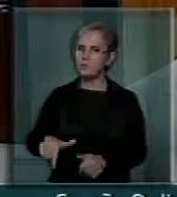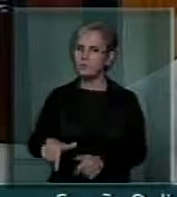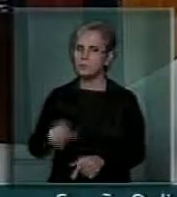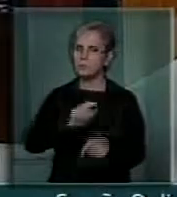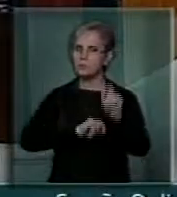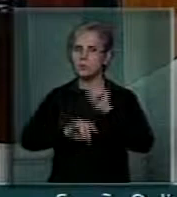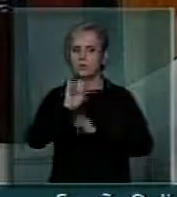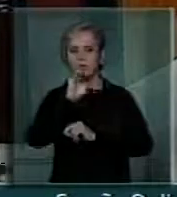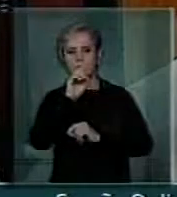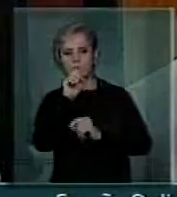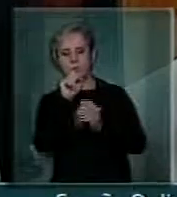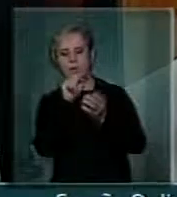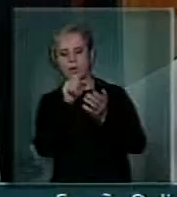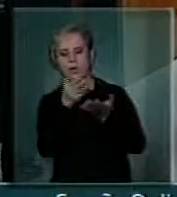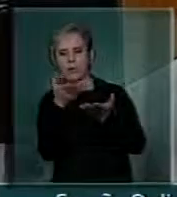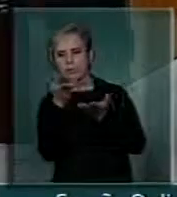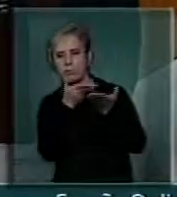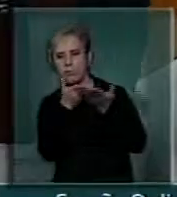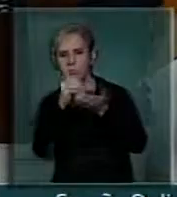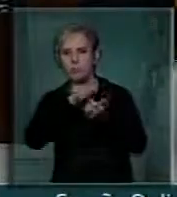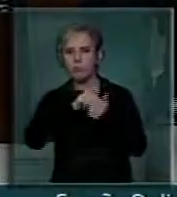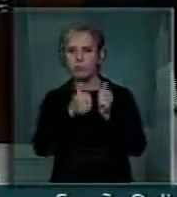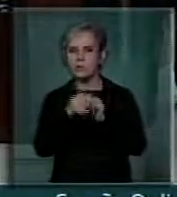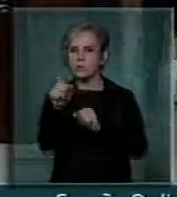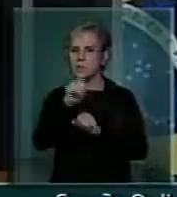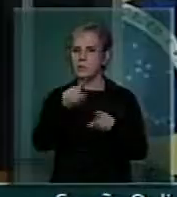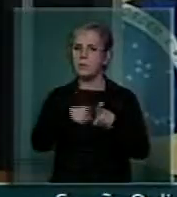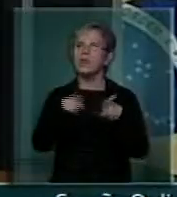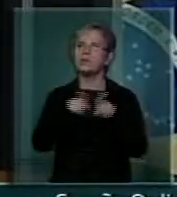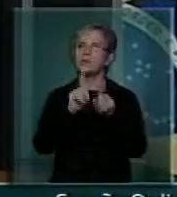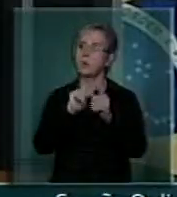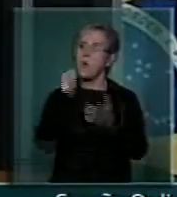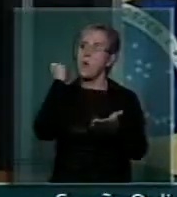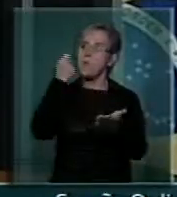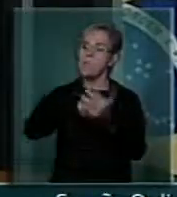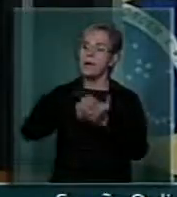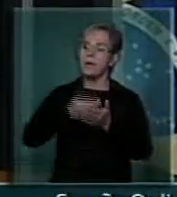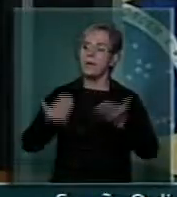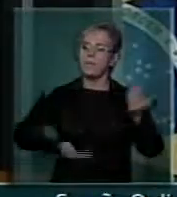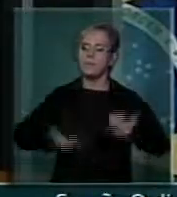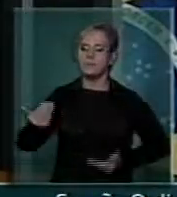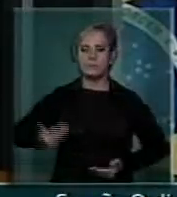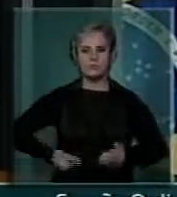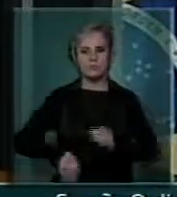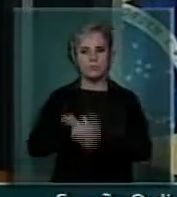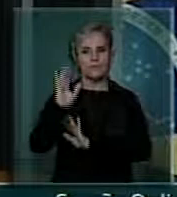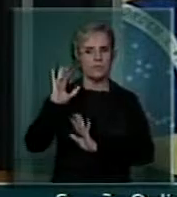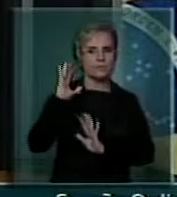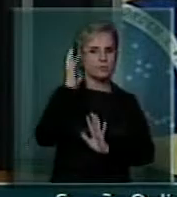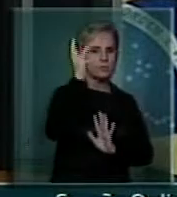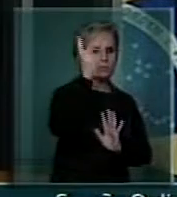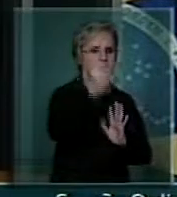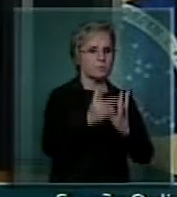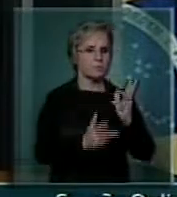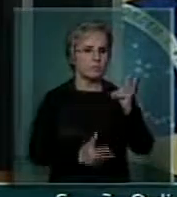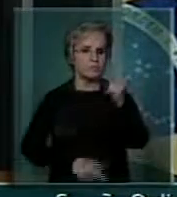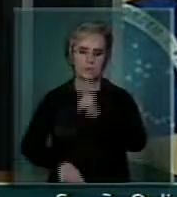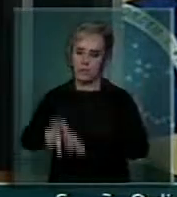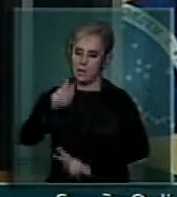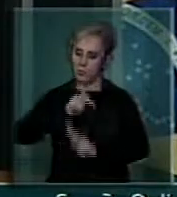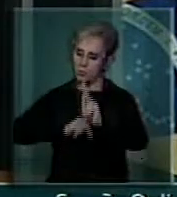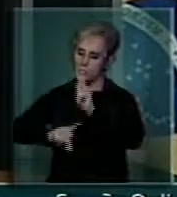mitigações, mas também o pagamento pelos serviços ambientais daqueles povos que detêm